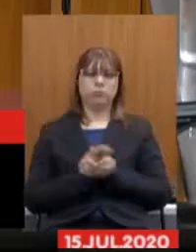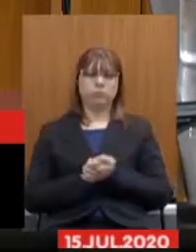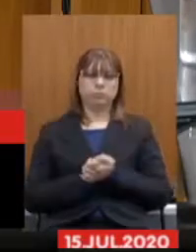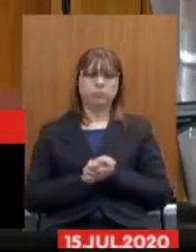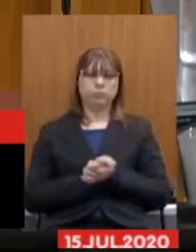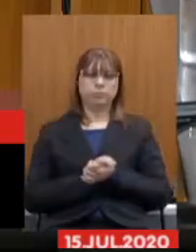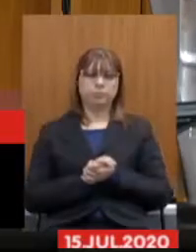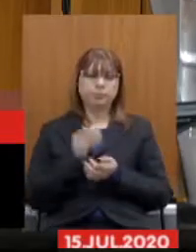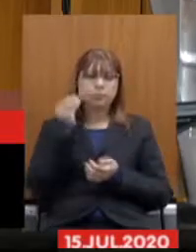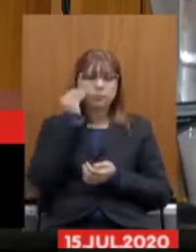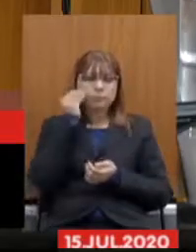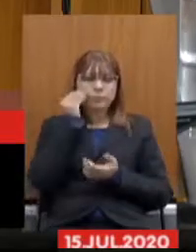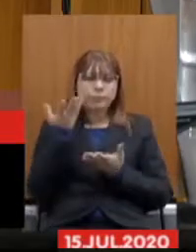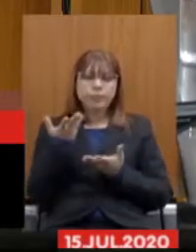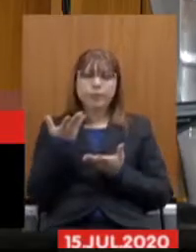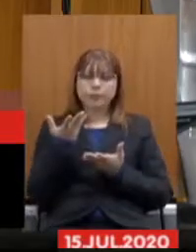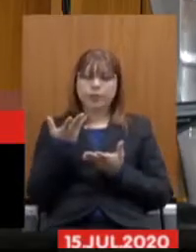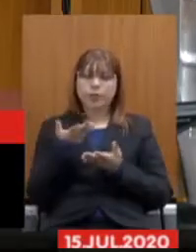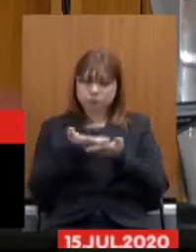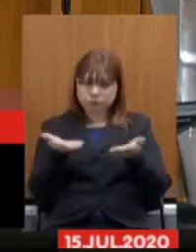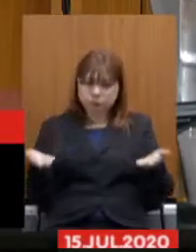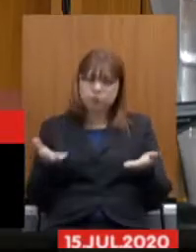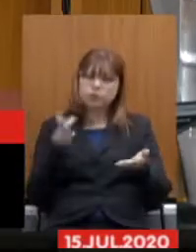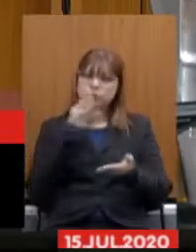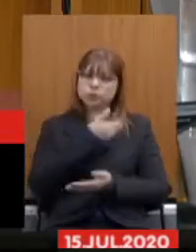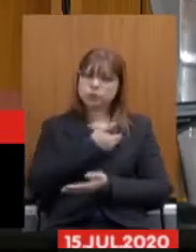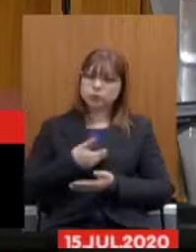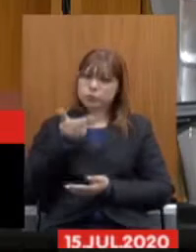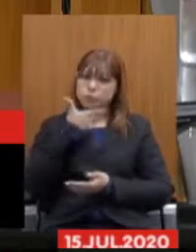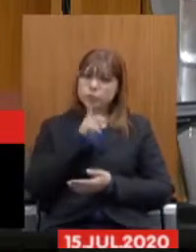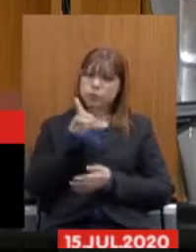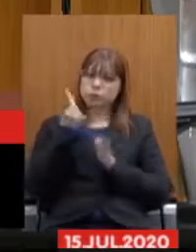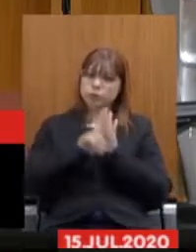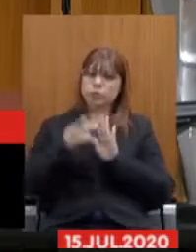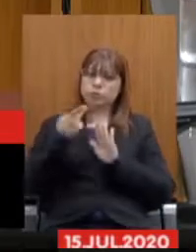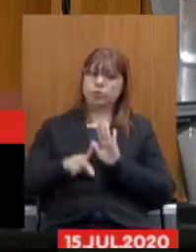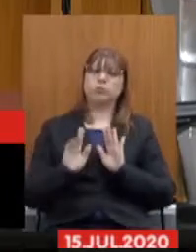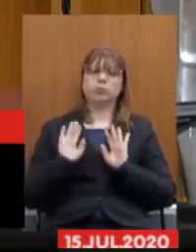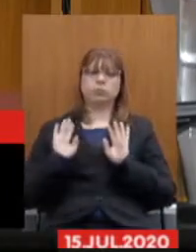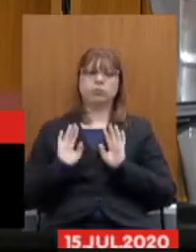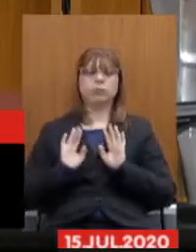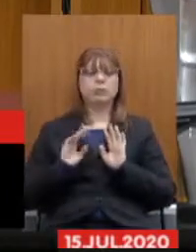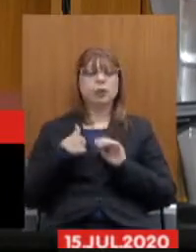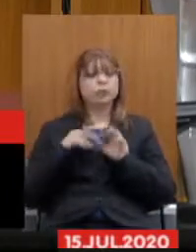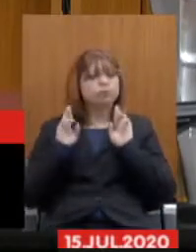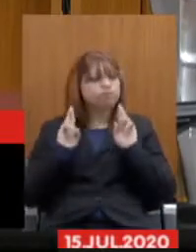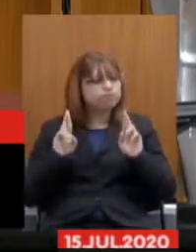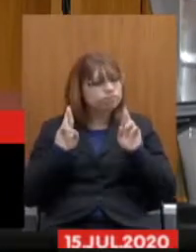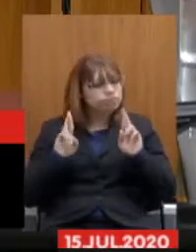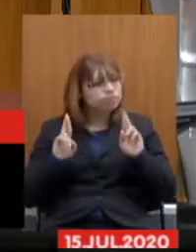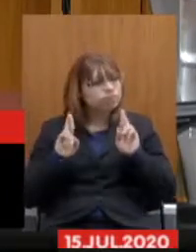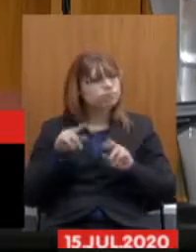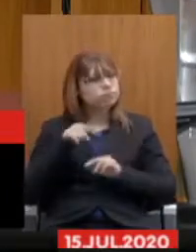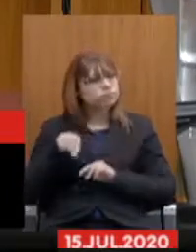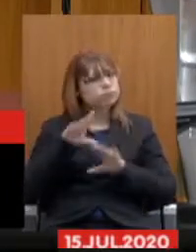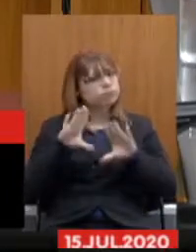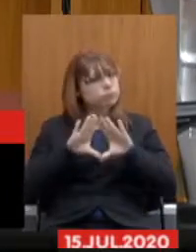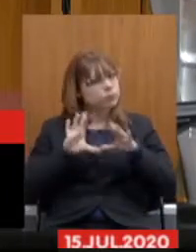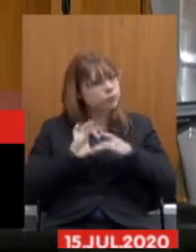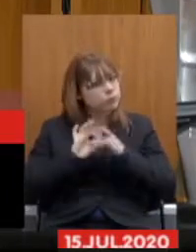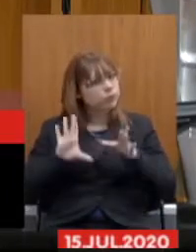buscar para que o servidor possa alcançar os seus direitos eu espero que a assembleia abra esse espaço